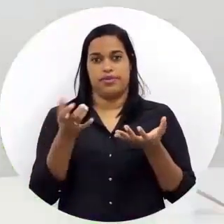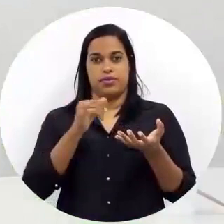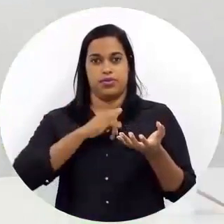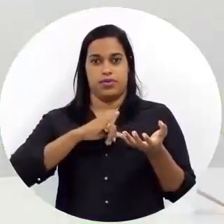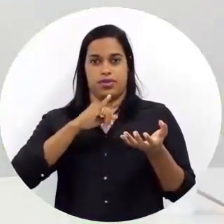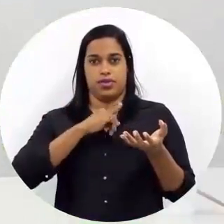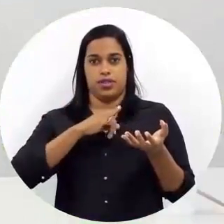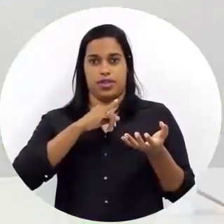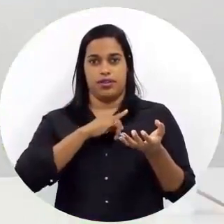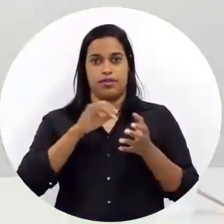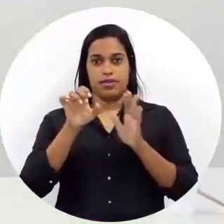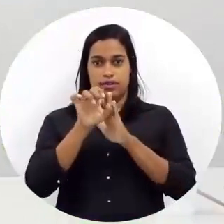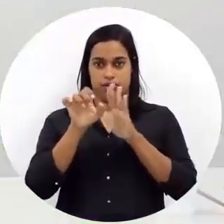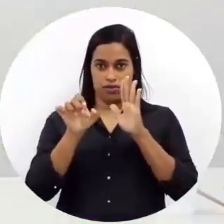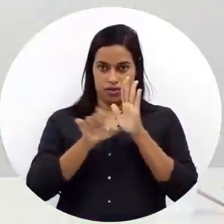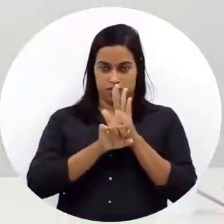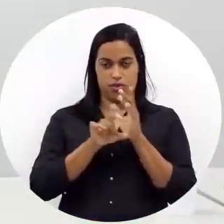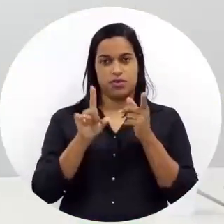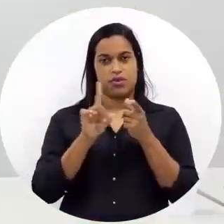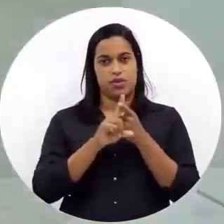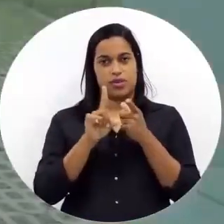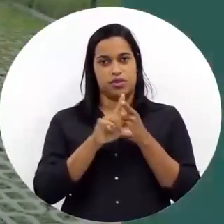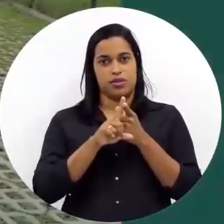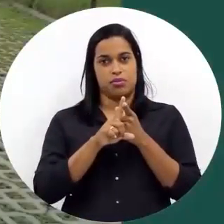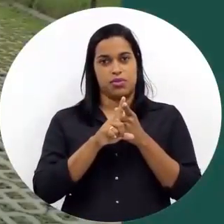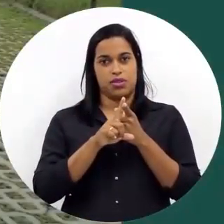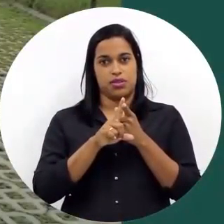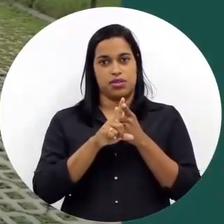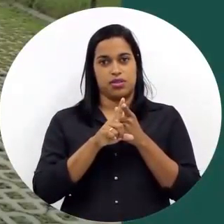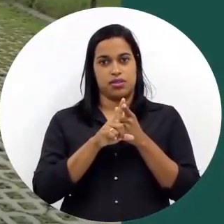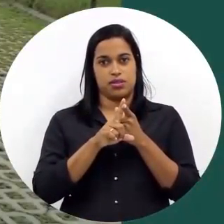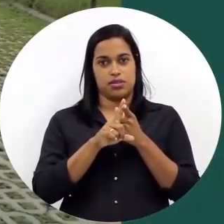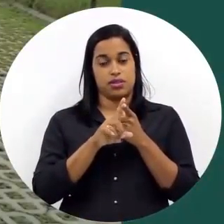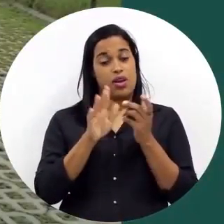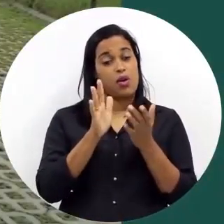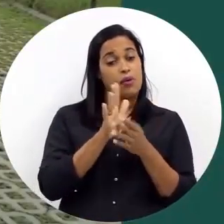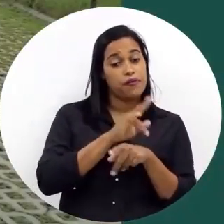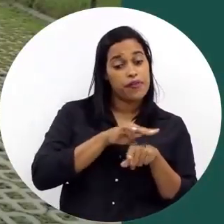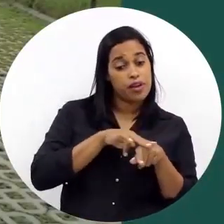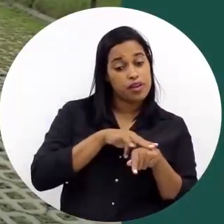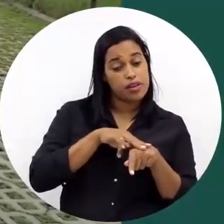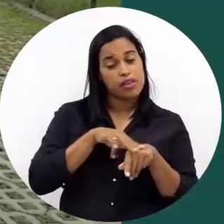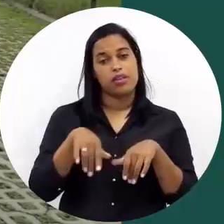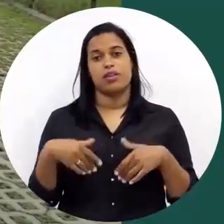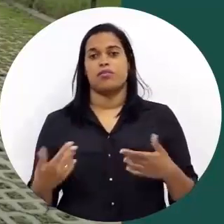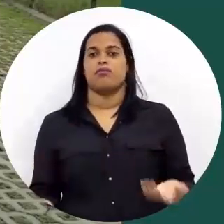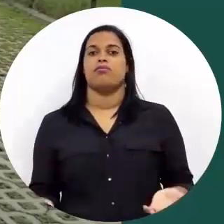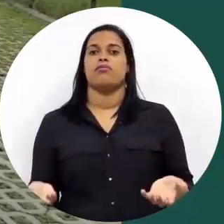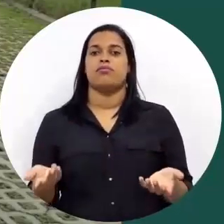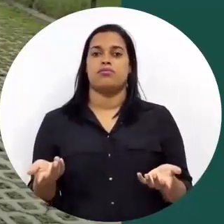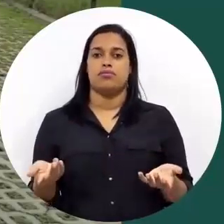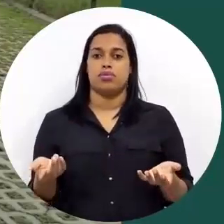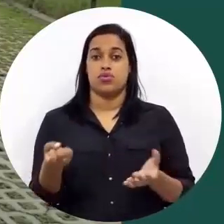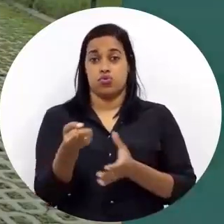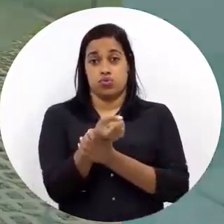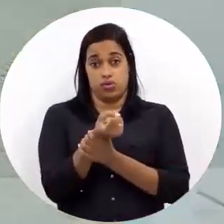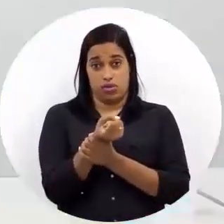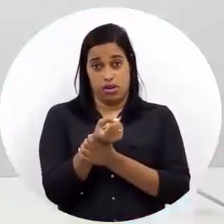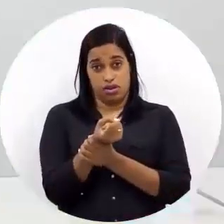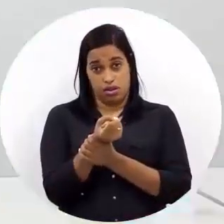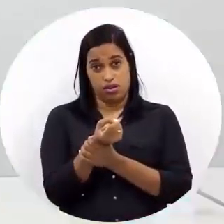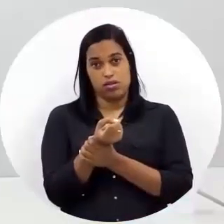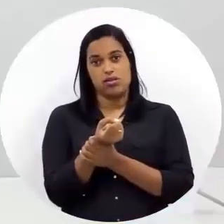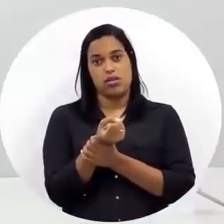nos intervalos da estrutura, né? Deixando o solo mais verde, dando